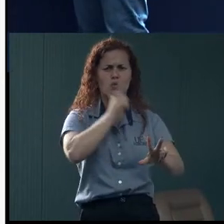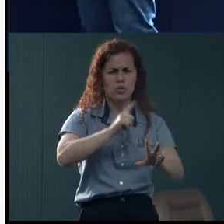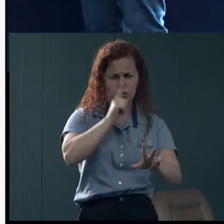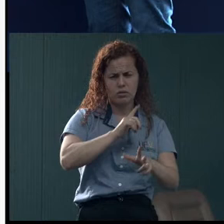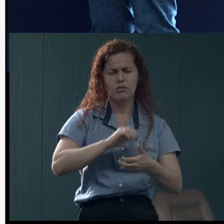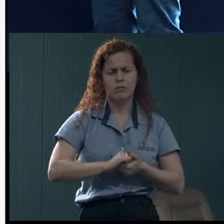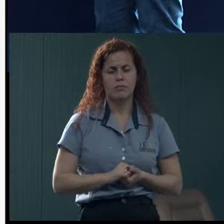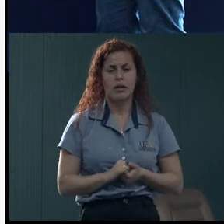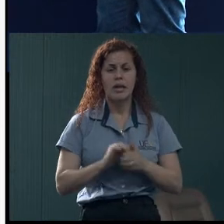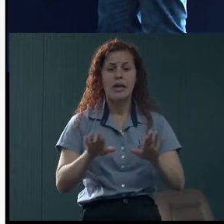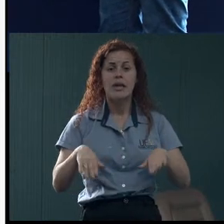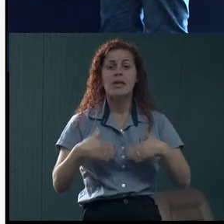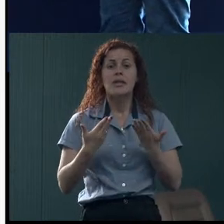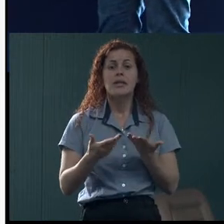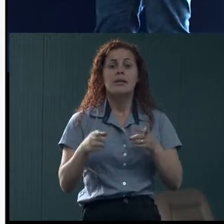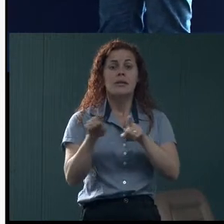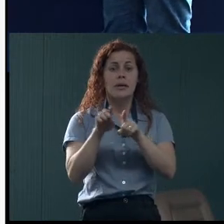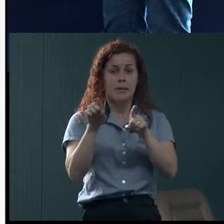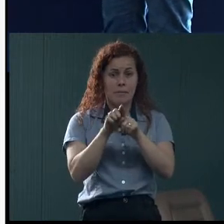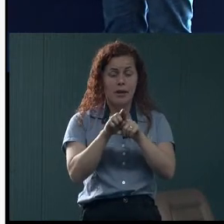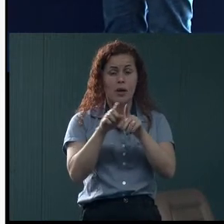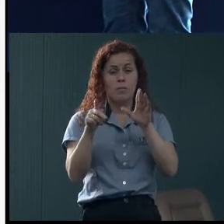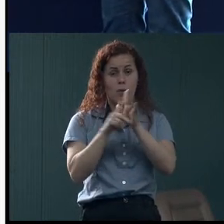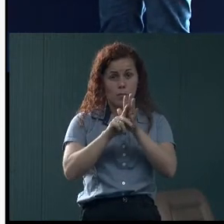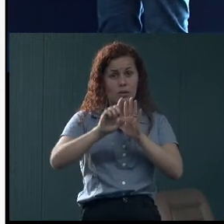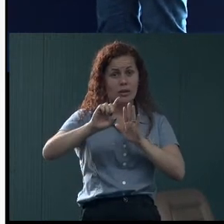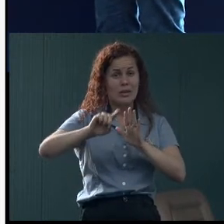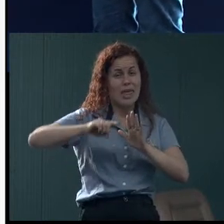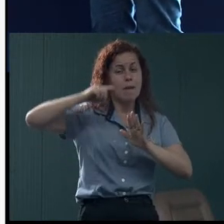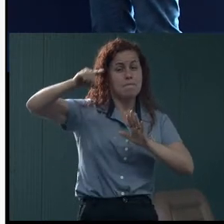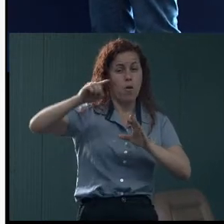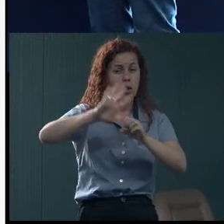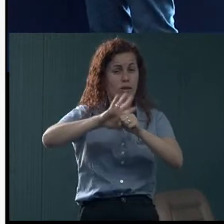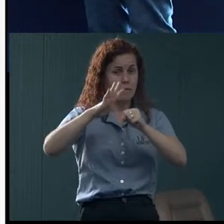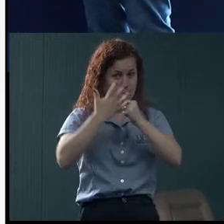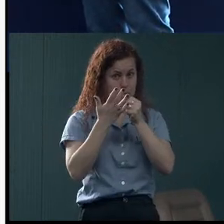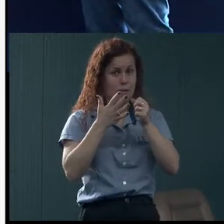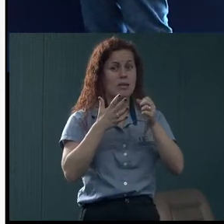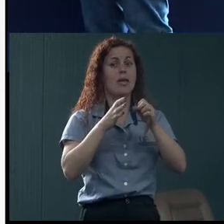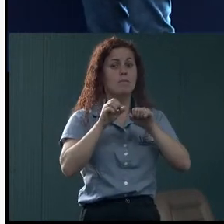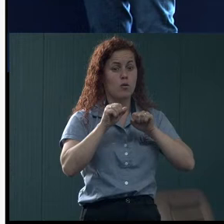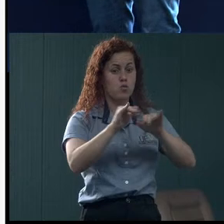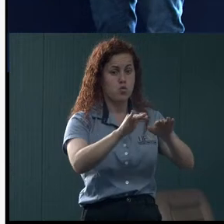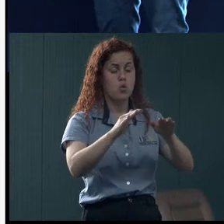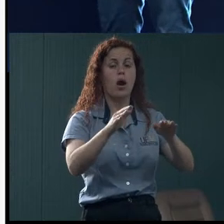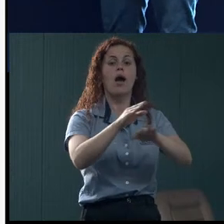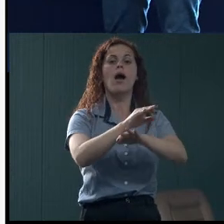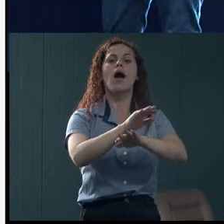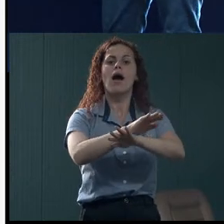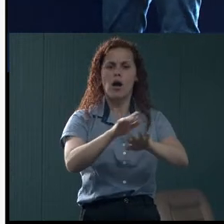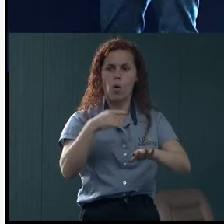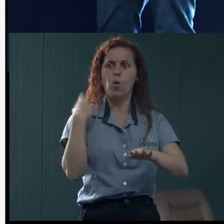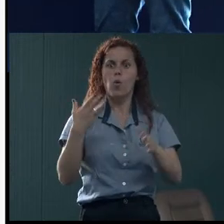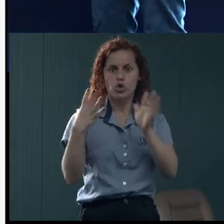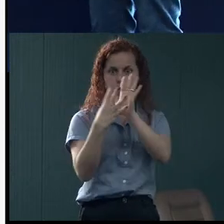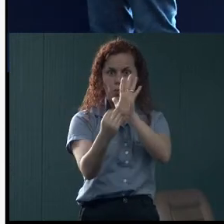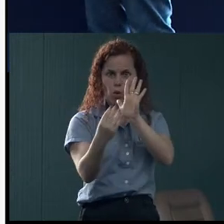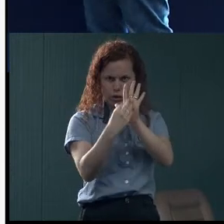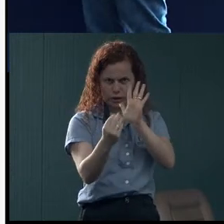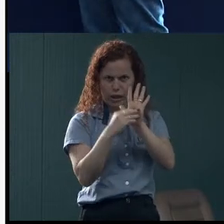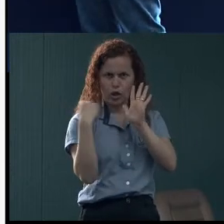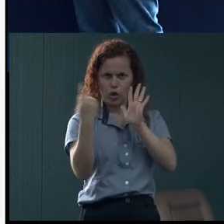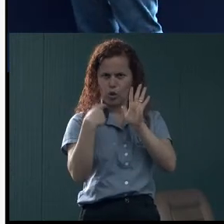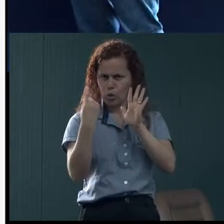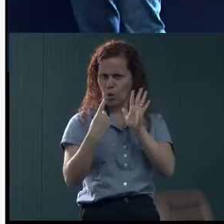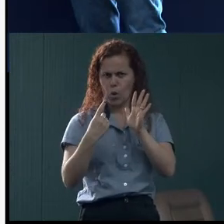oferecendo. Não só pelo pós-pandemia, antes mesmo da pandemia, gente já via que o modelo instituído que nós temos, seja